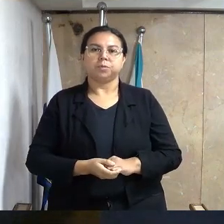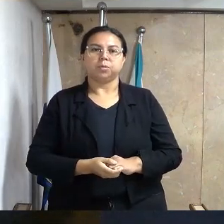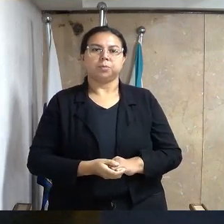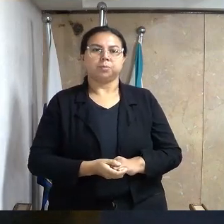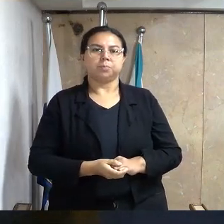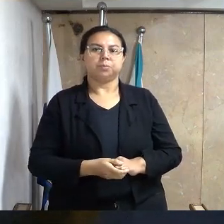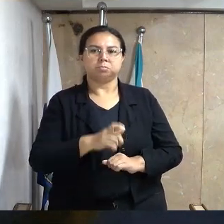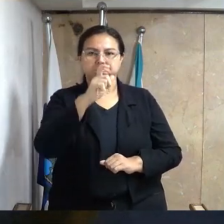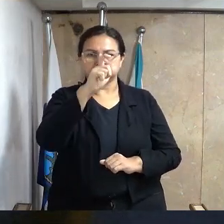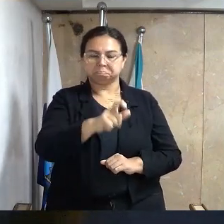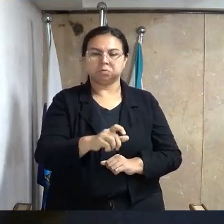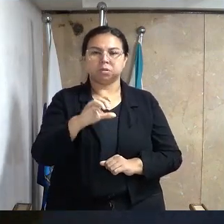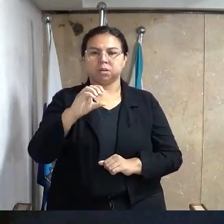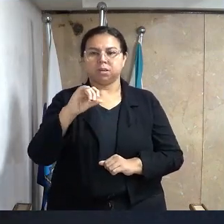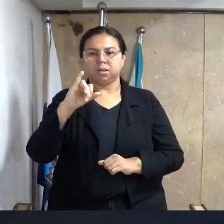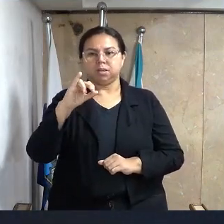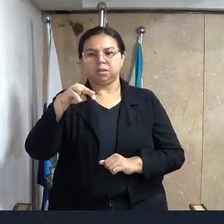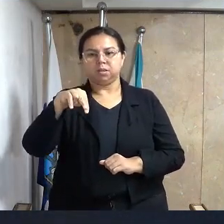Rubens Tinoco.